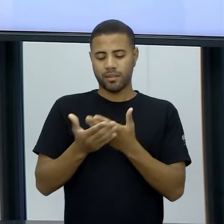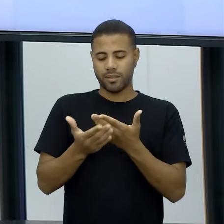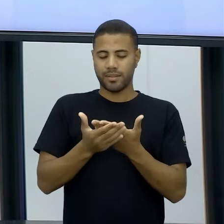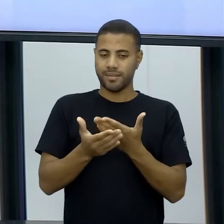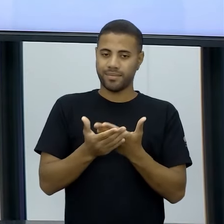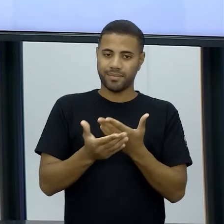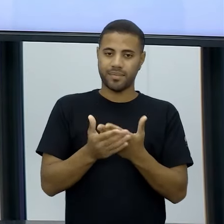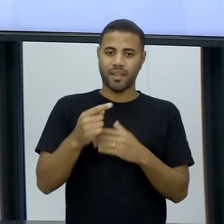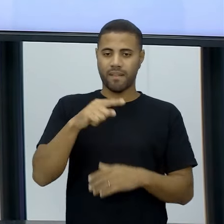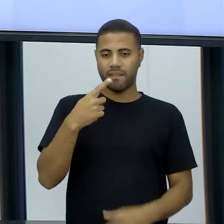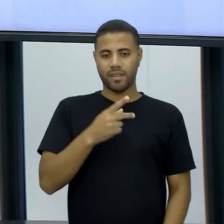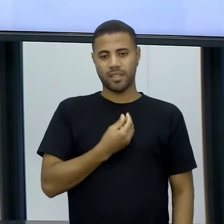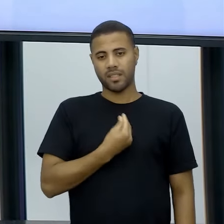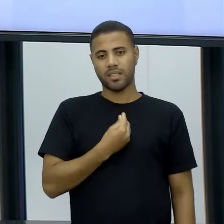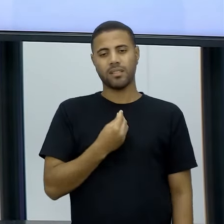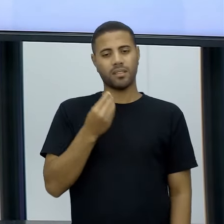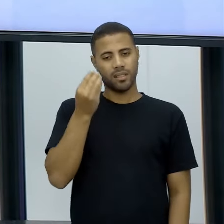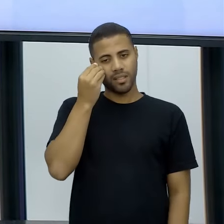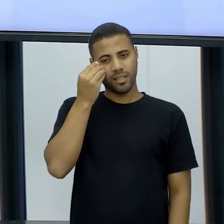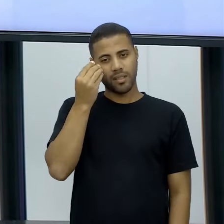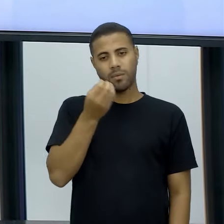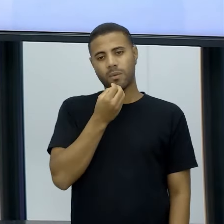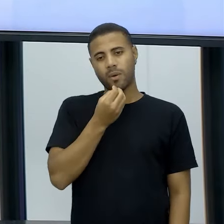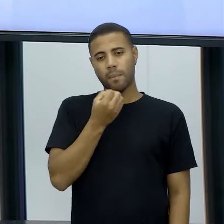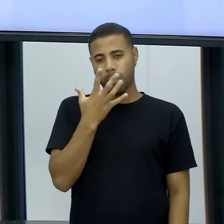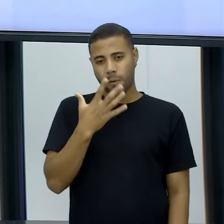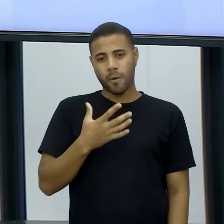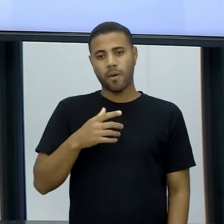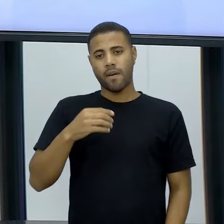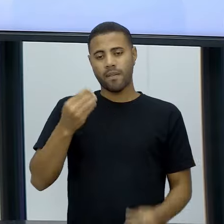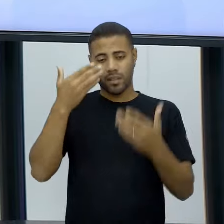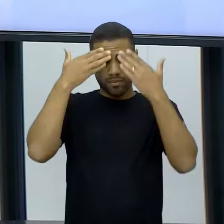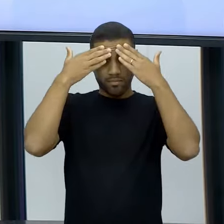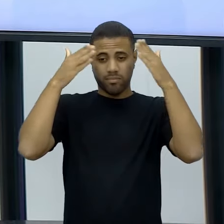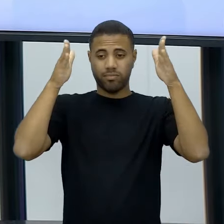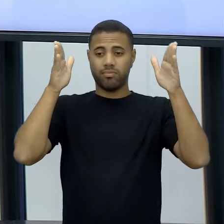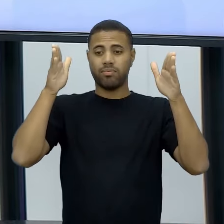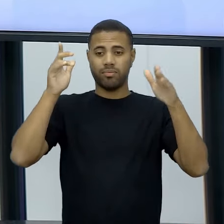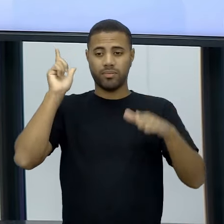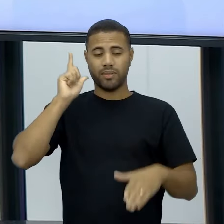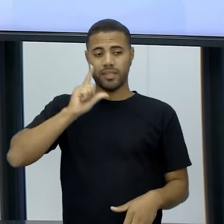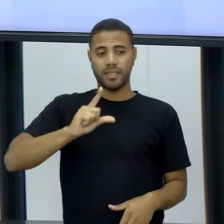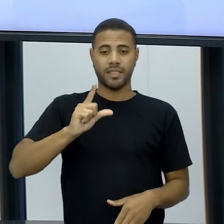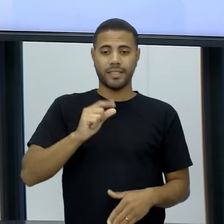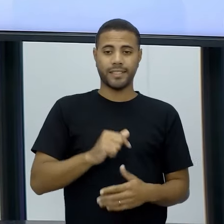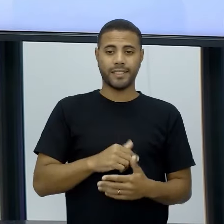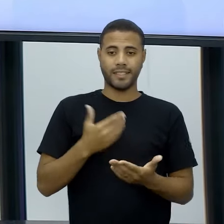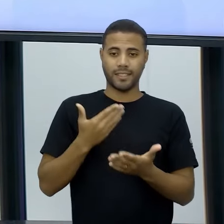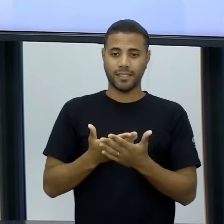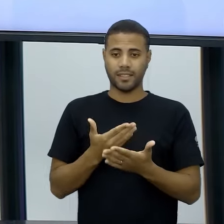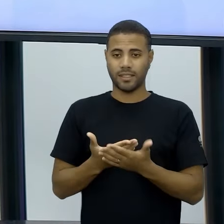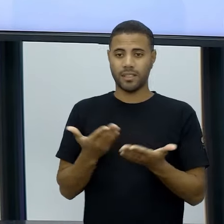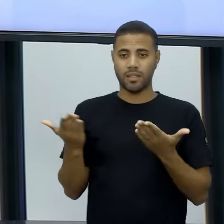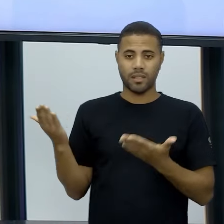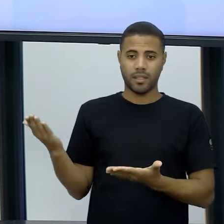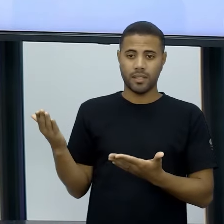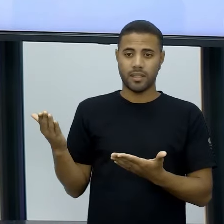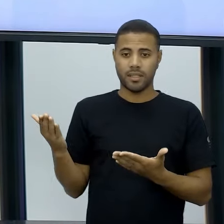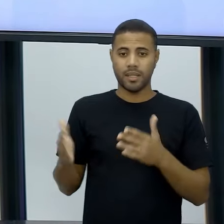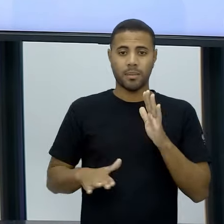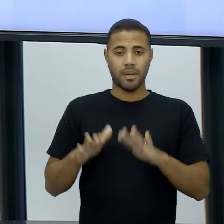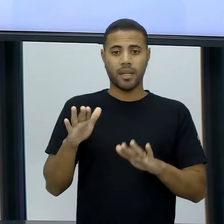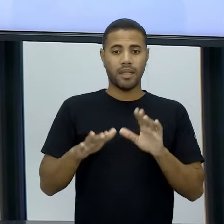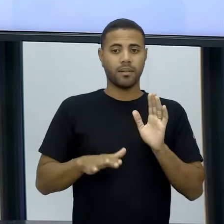estatística na sua vida e estude. Vai abrir muitos, muitos horizontes aí na tua vida, tá ok? Temos aí ainda a margem de erro, famosa,